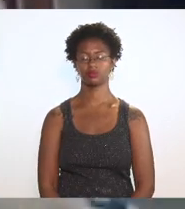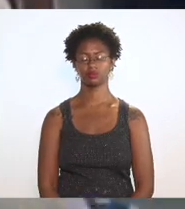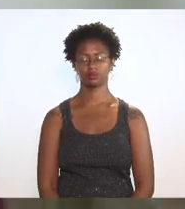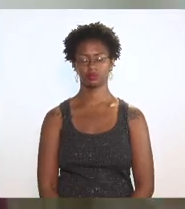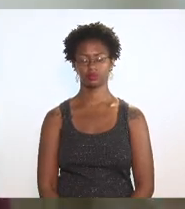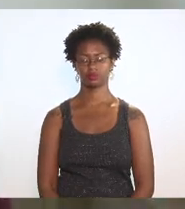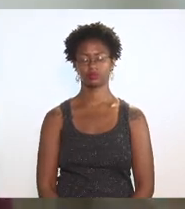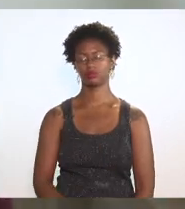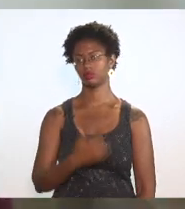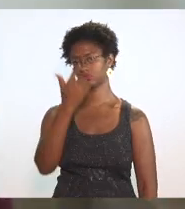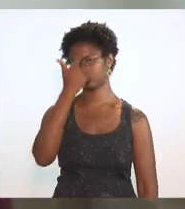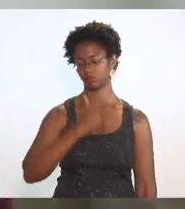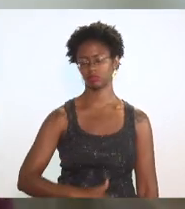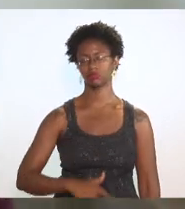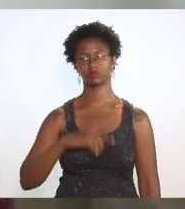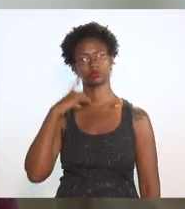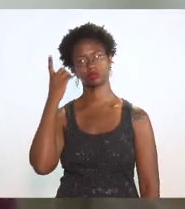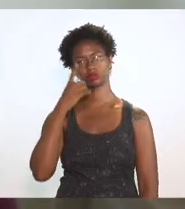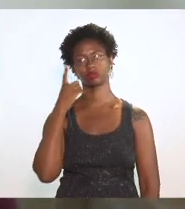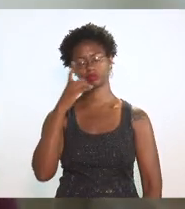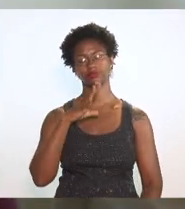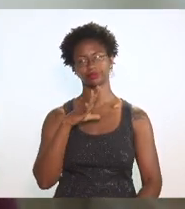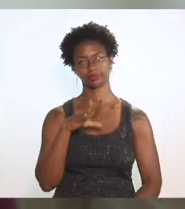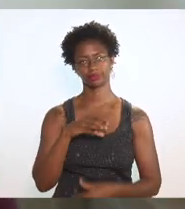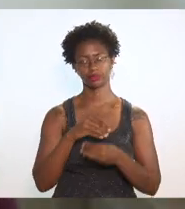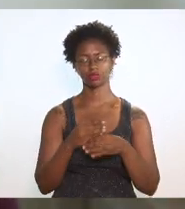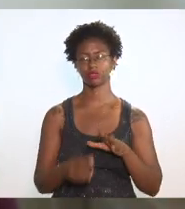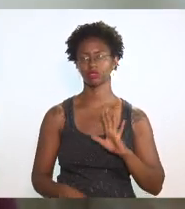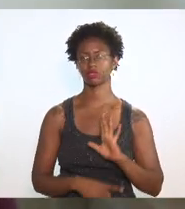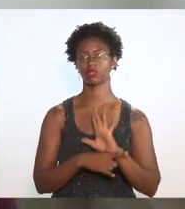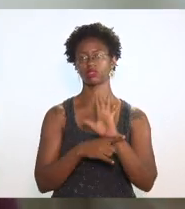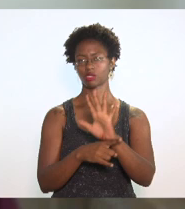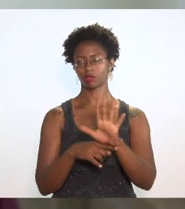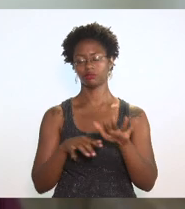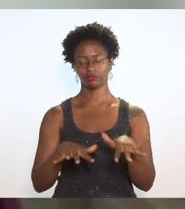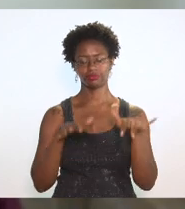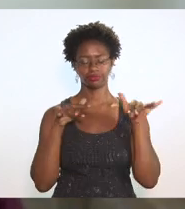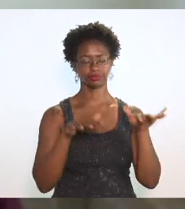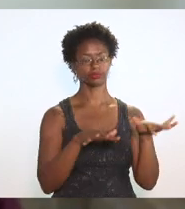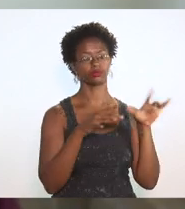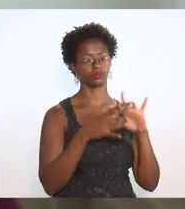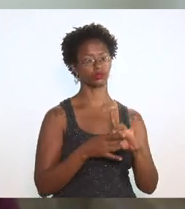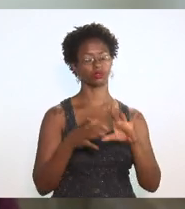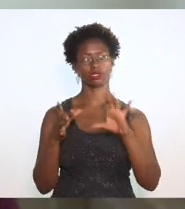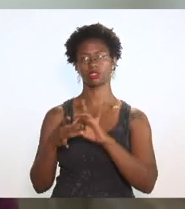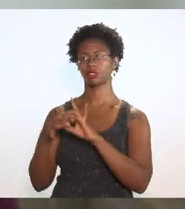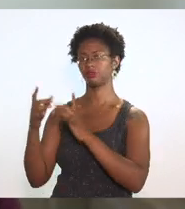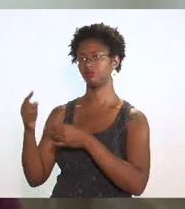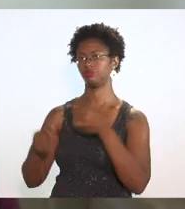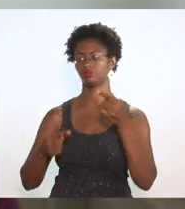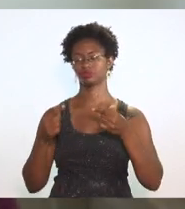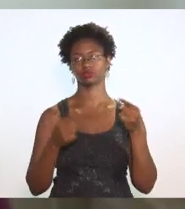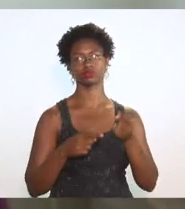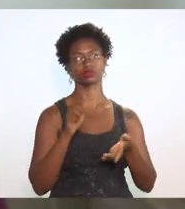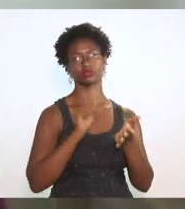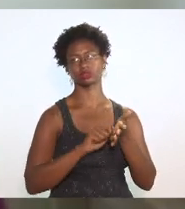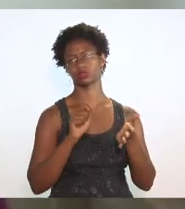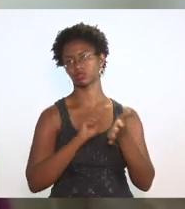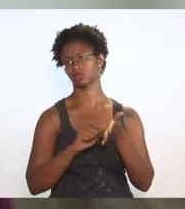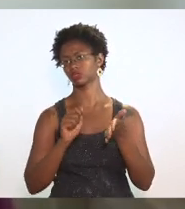fui um dos deputados que mais colaborou fazendo audiência pública etc etc na redação